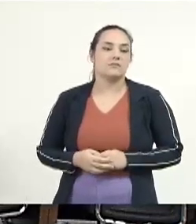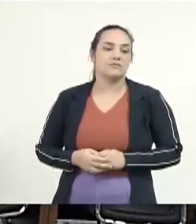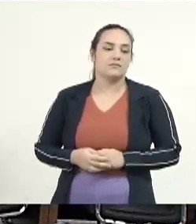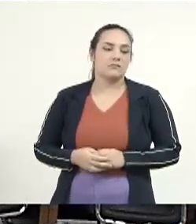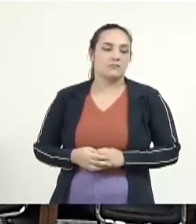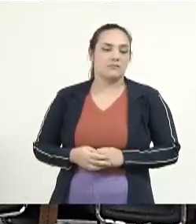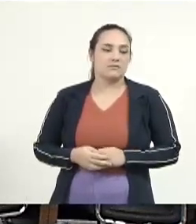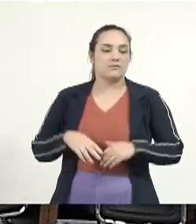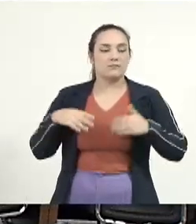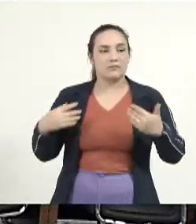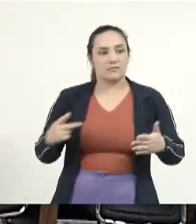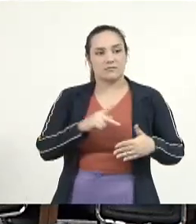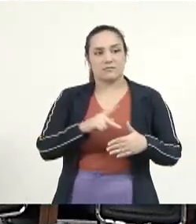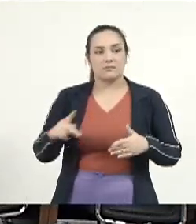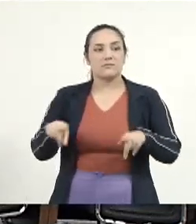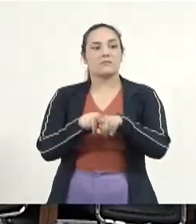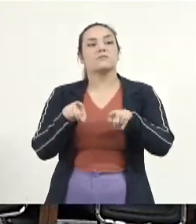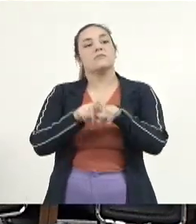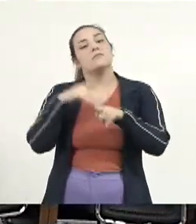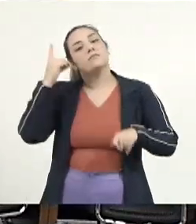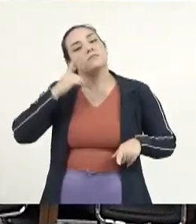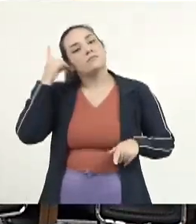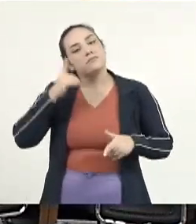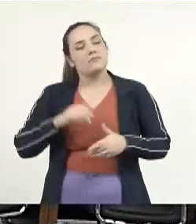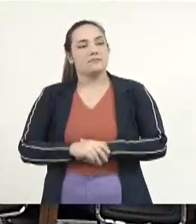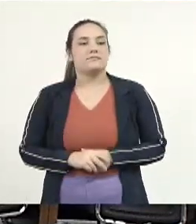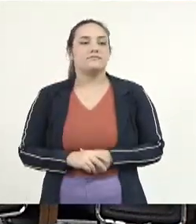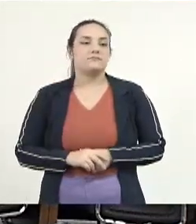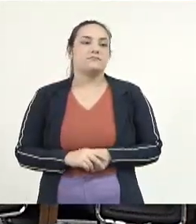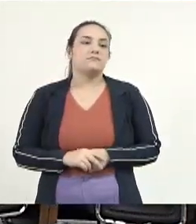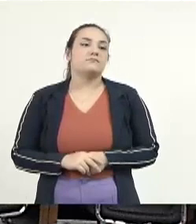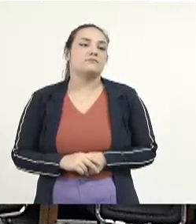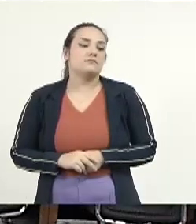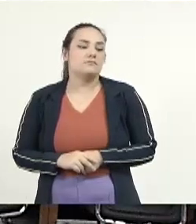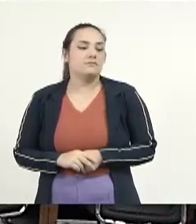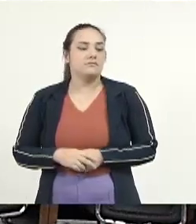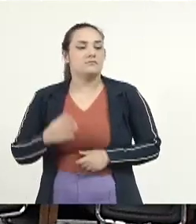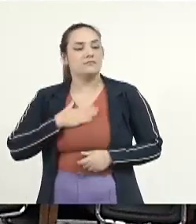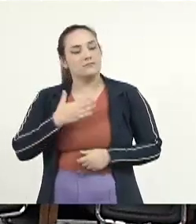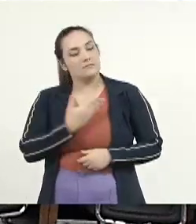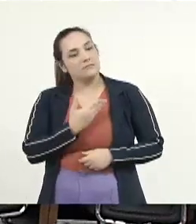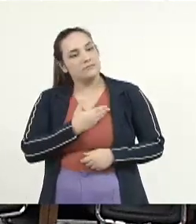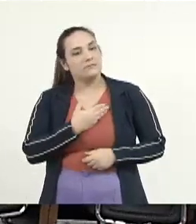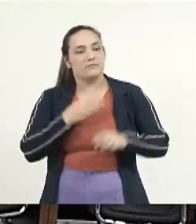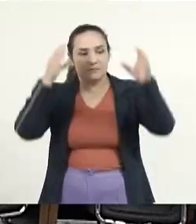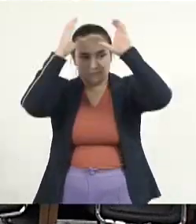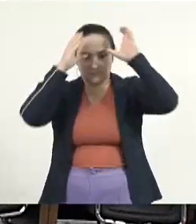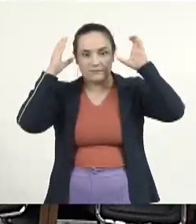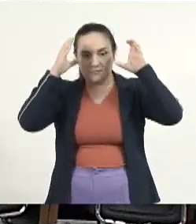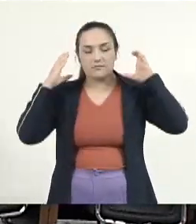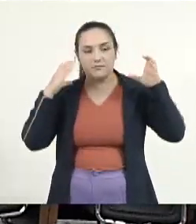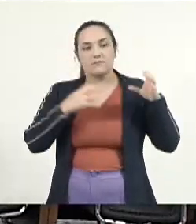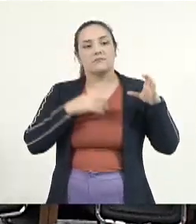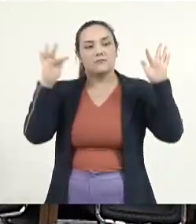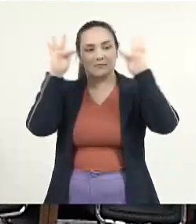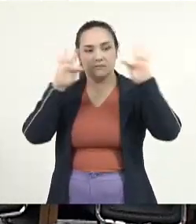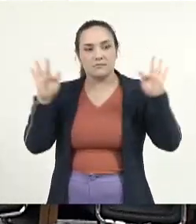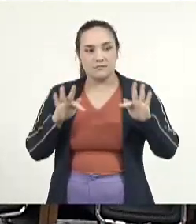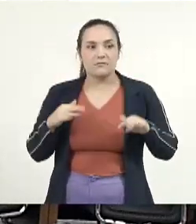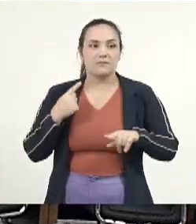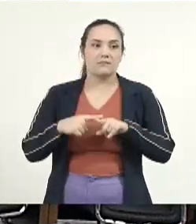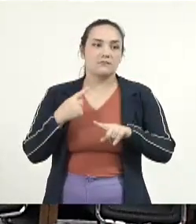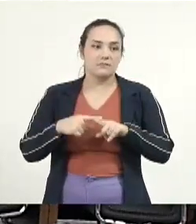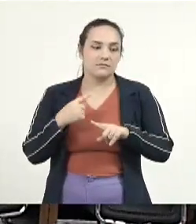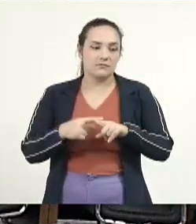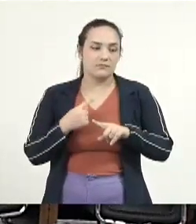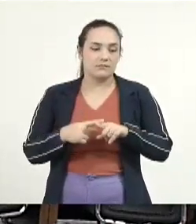Senhor presidente, senhor deputado, meu querido amigo Caravina, fico muito feliz porque eu trouxe a vossa